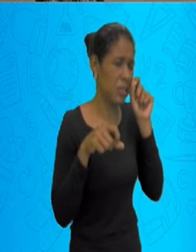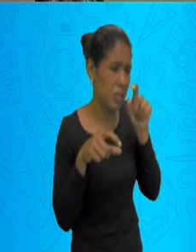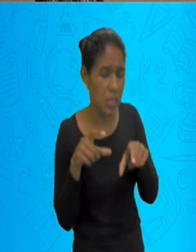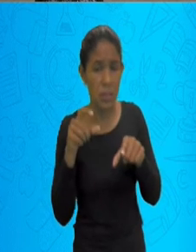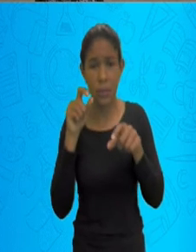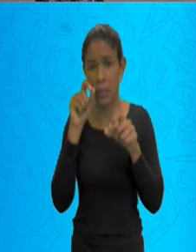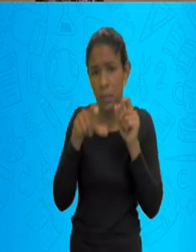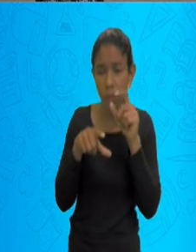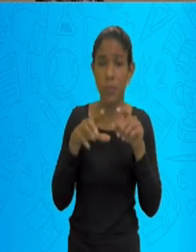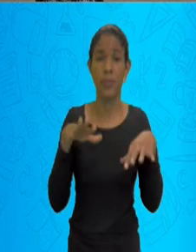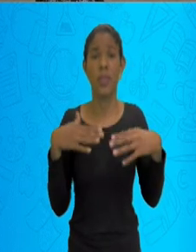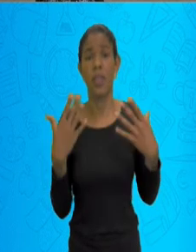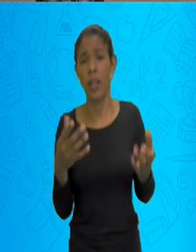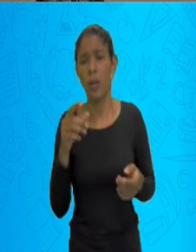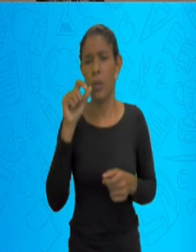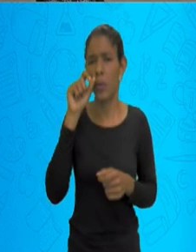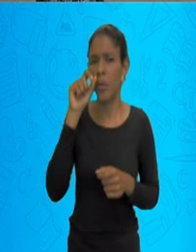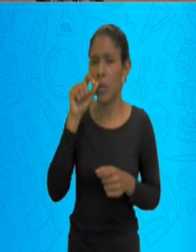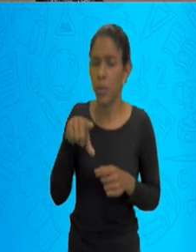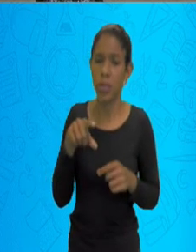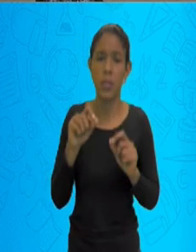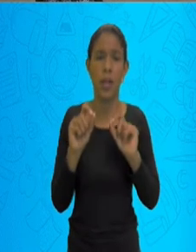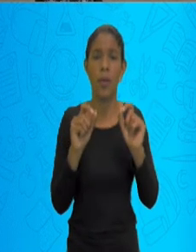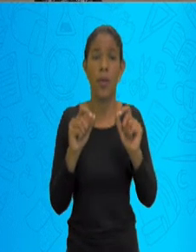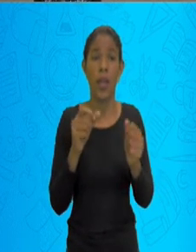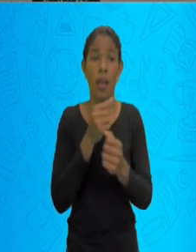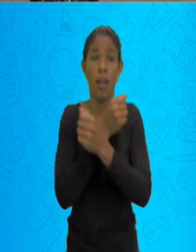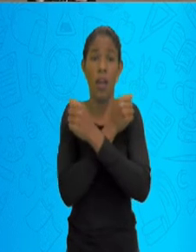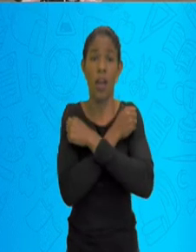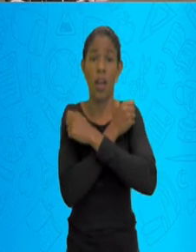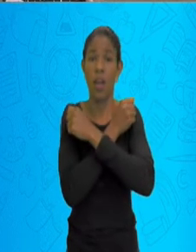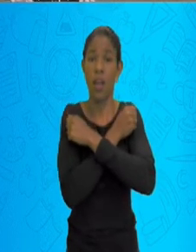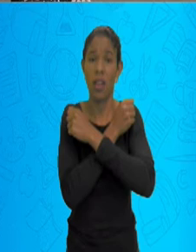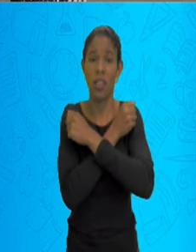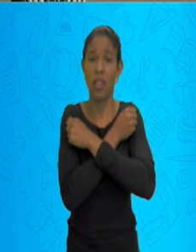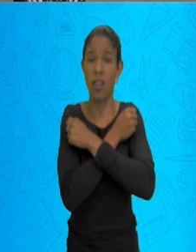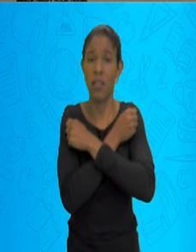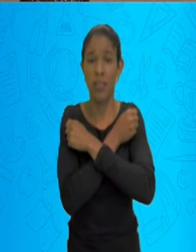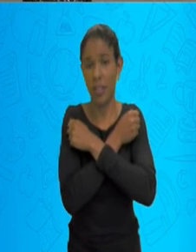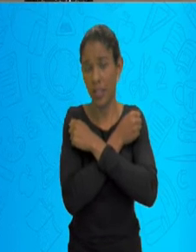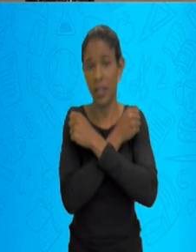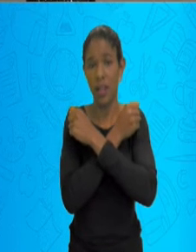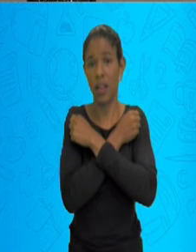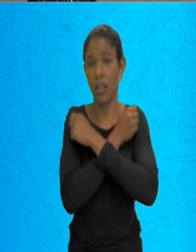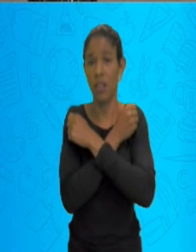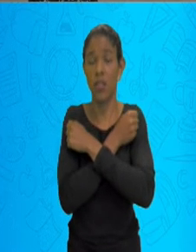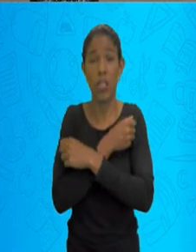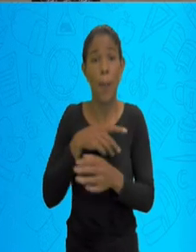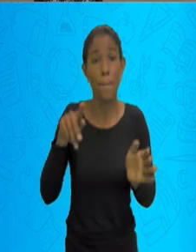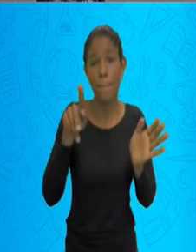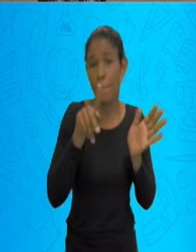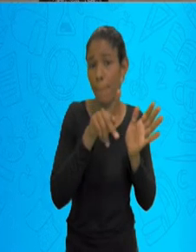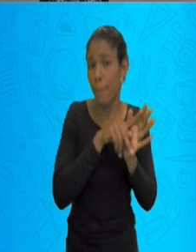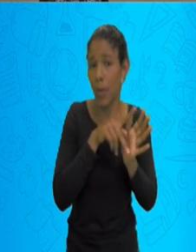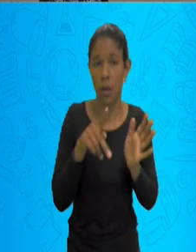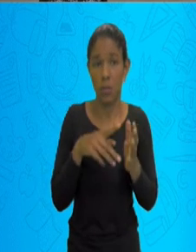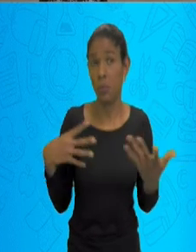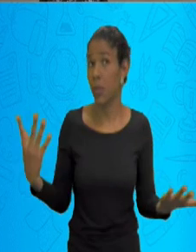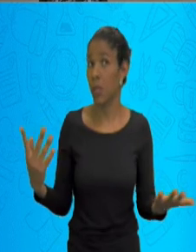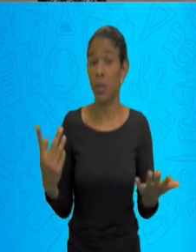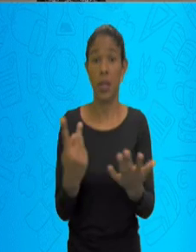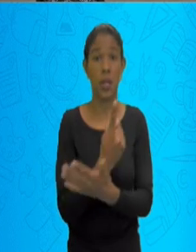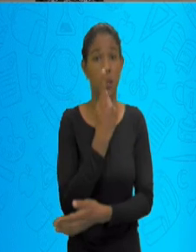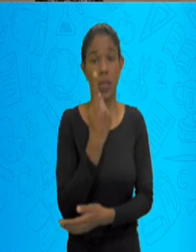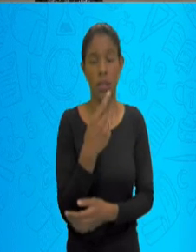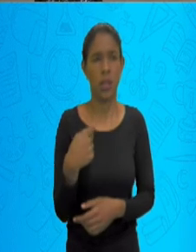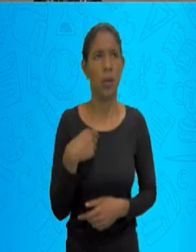espirro, então, ele é uma reação involuntária. Eu não consigo fazer esse... Acontece, eu não tenho pensando ali, eu tenho